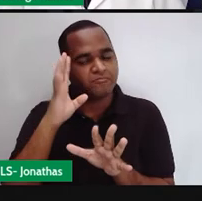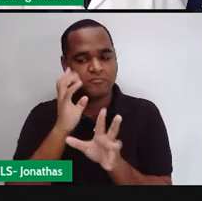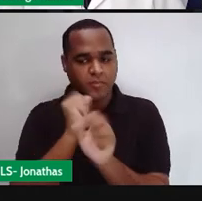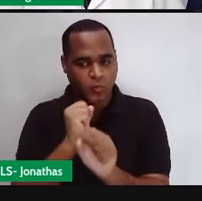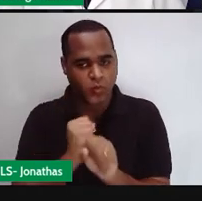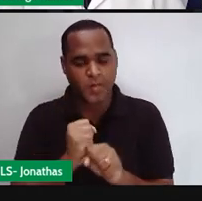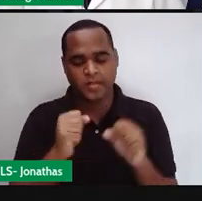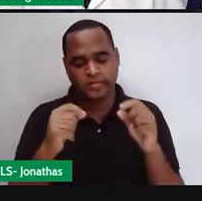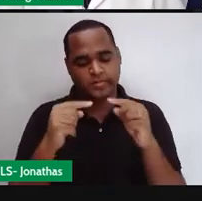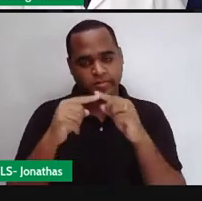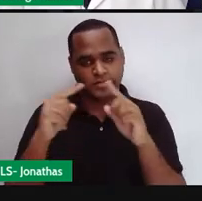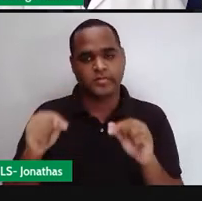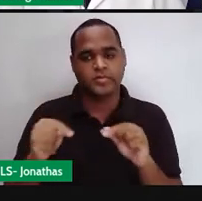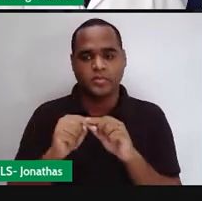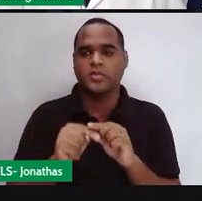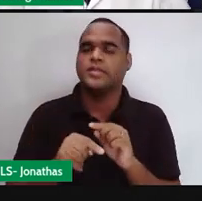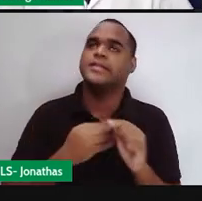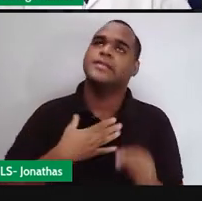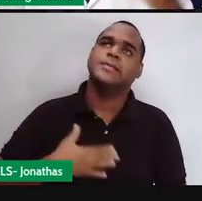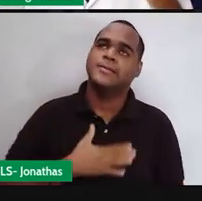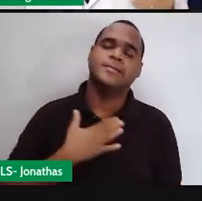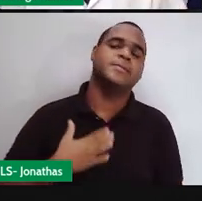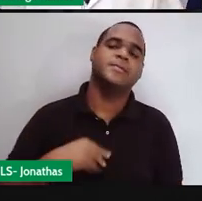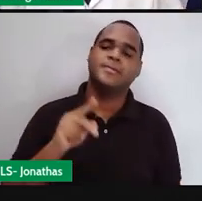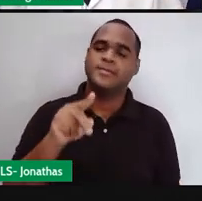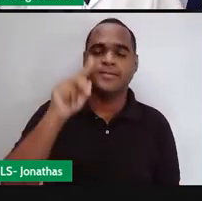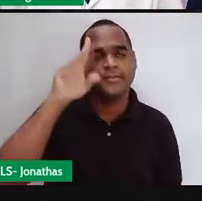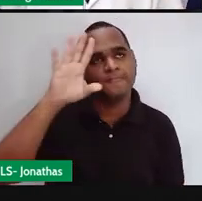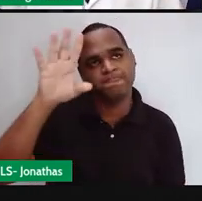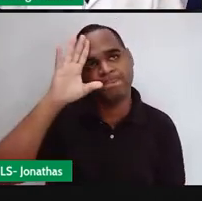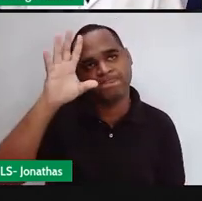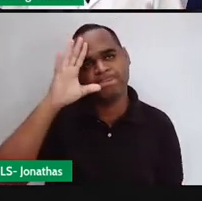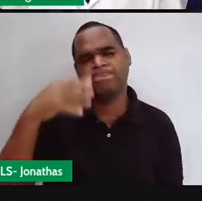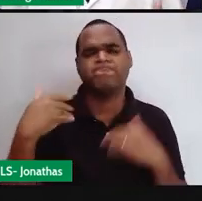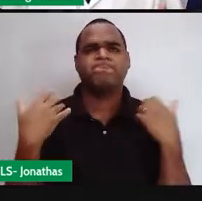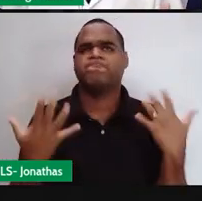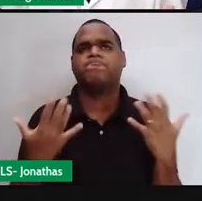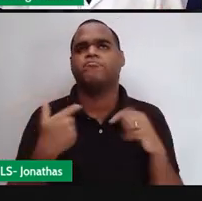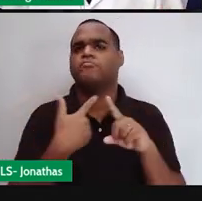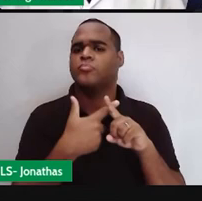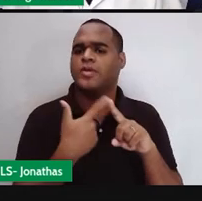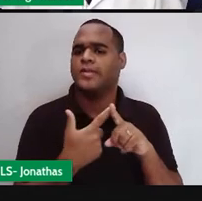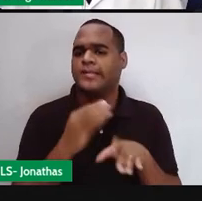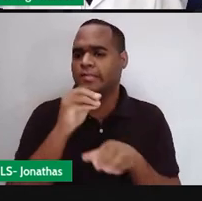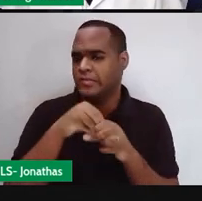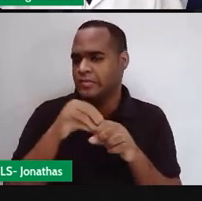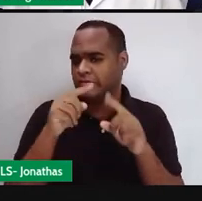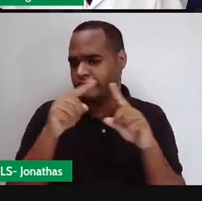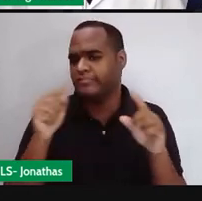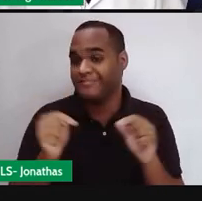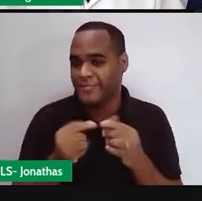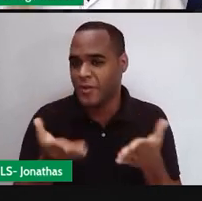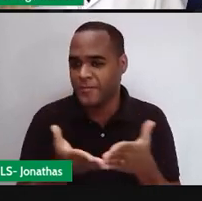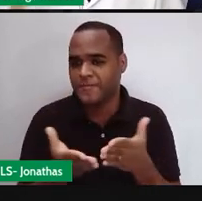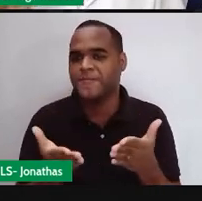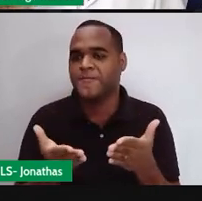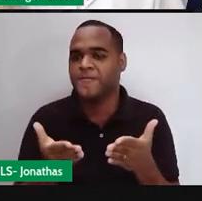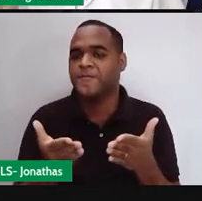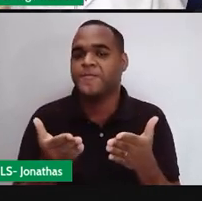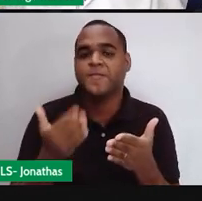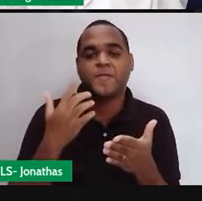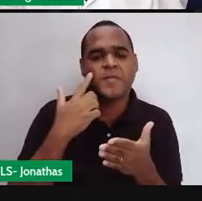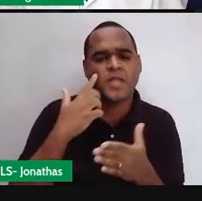eu gostaria de que você pensasse por que que os ângulos internos de um retângulo são